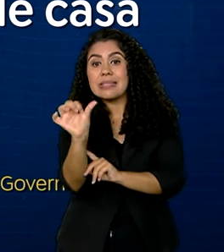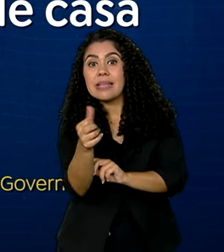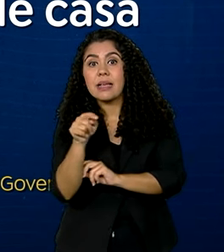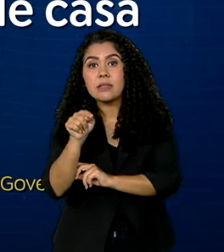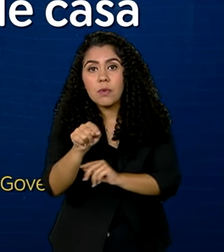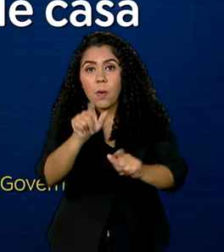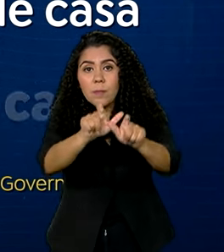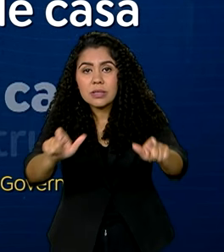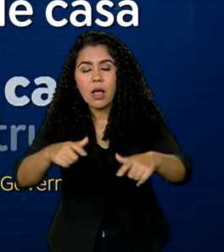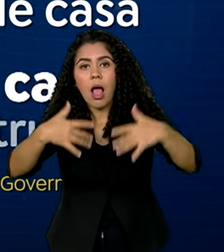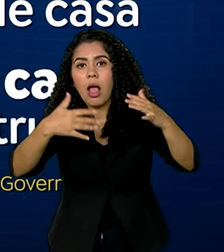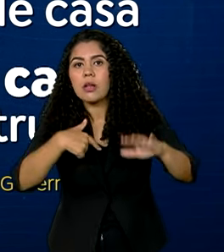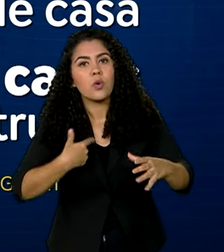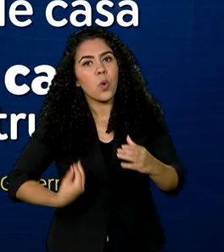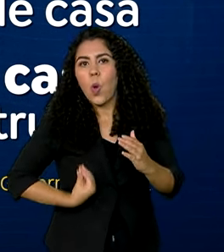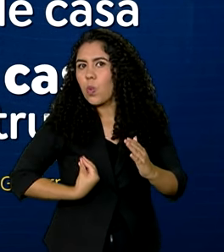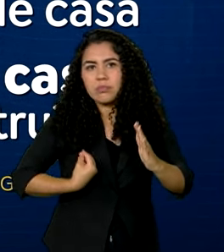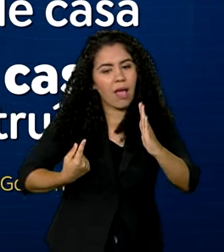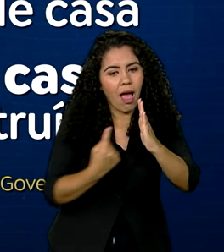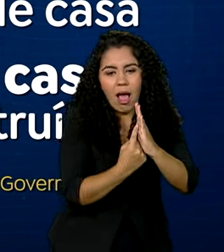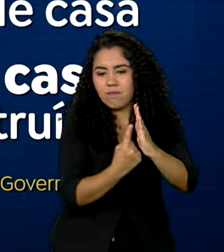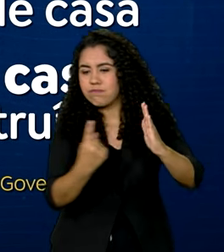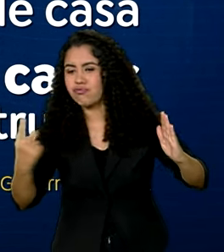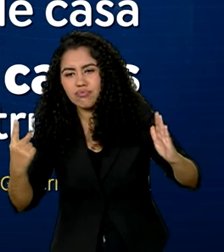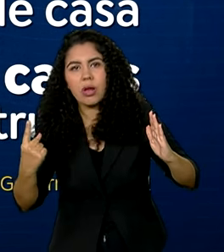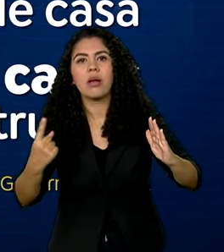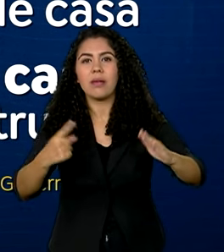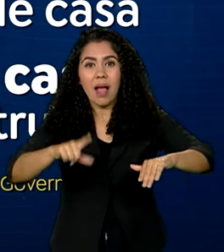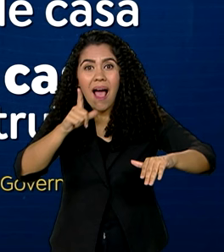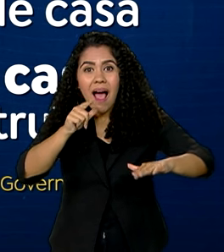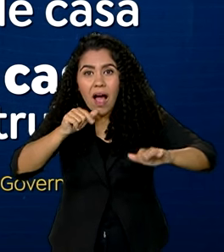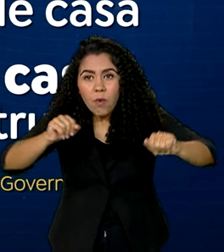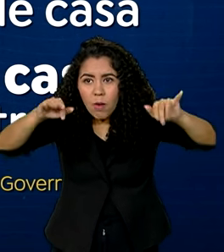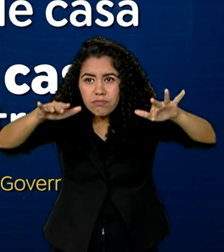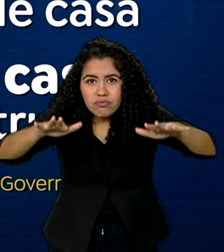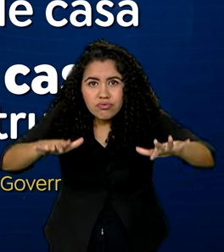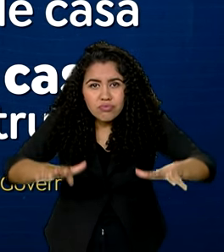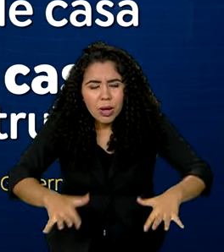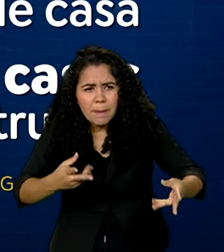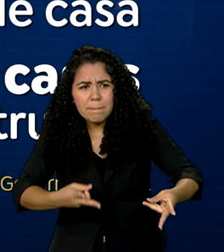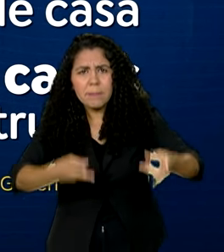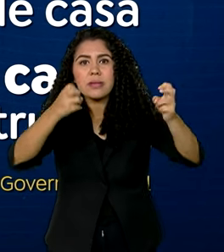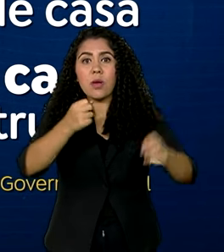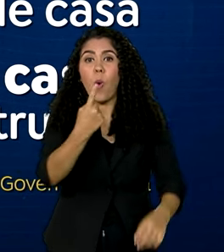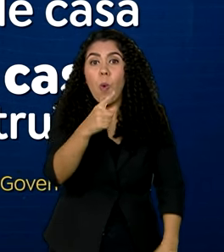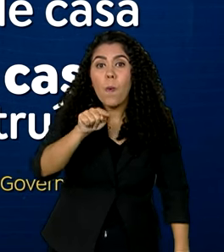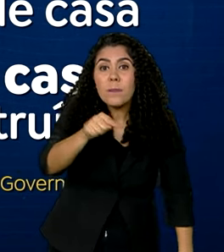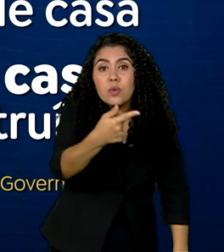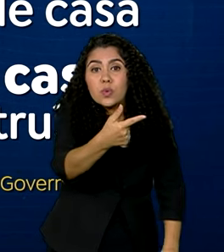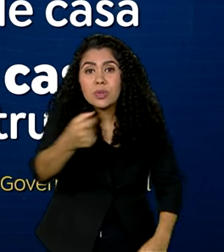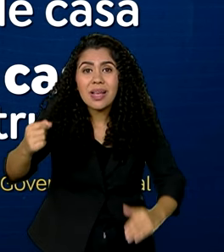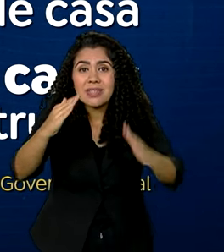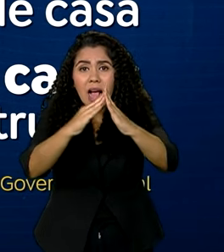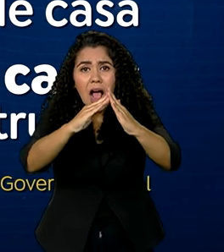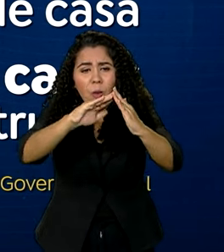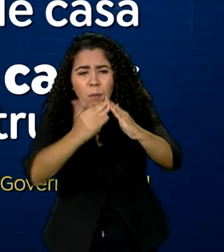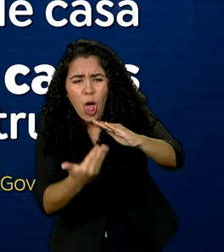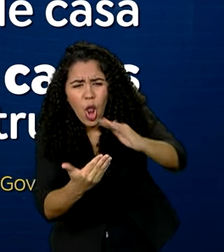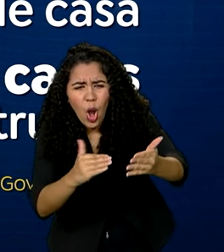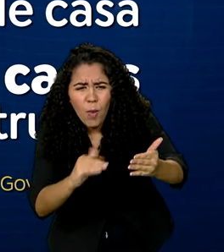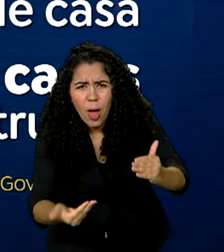de casa. Com a redução do nível das águas, foi possível perceber que 1.200 casas foram completamente